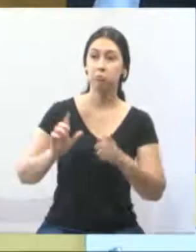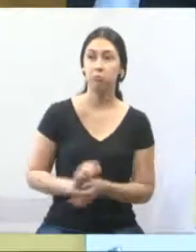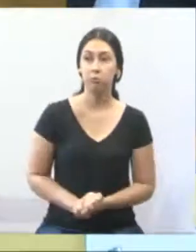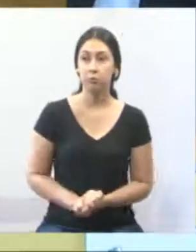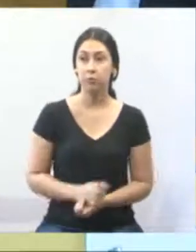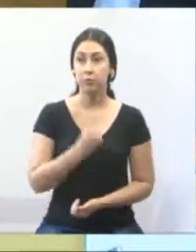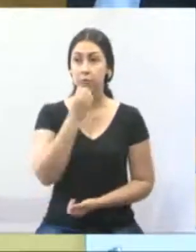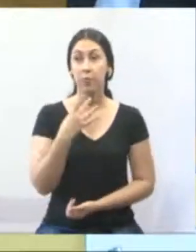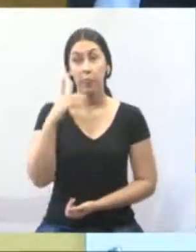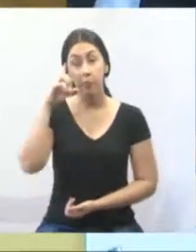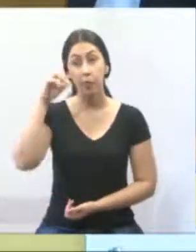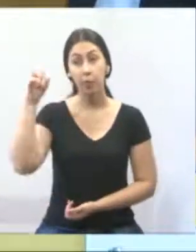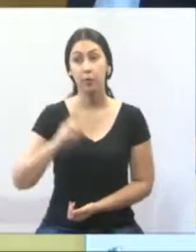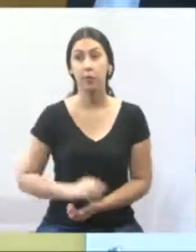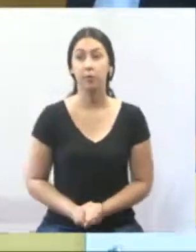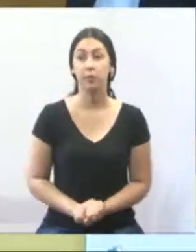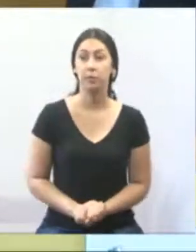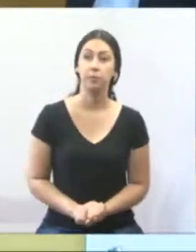bom dia.